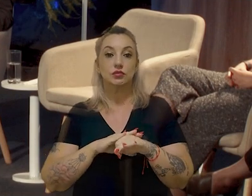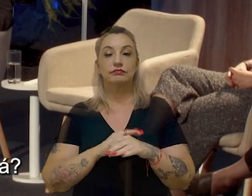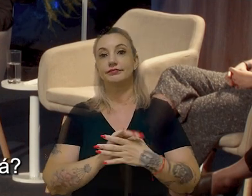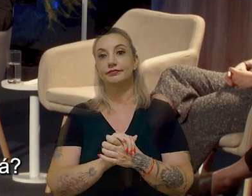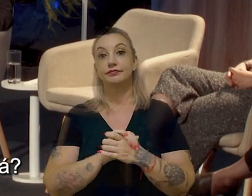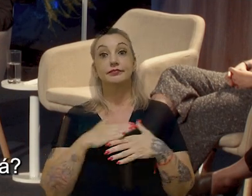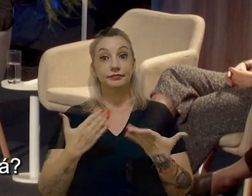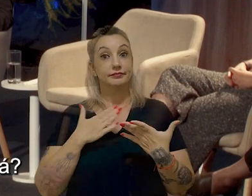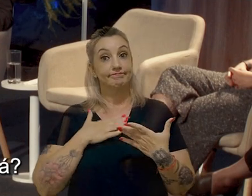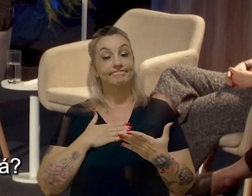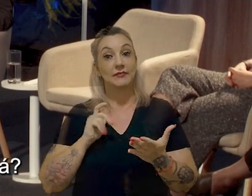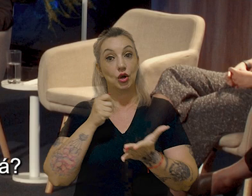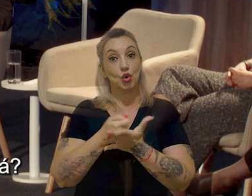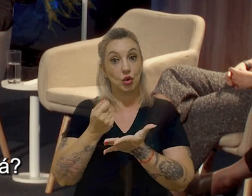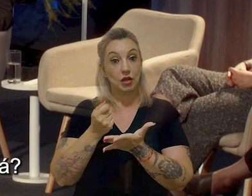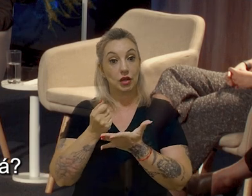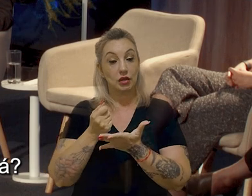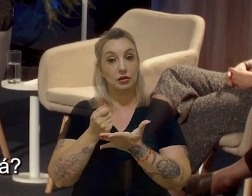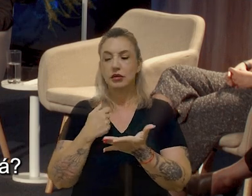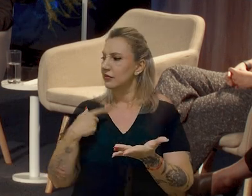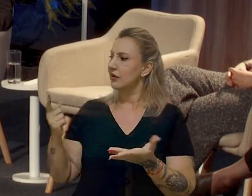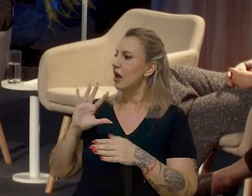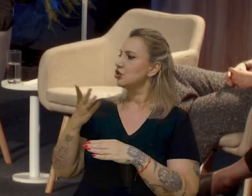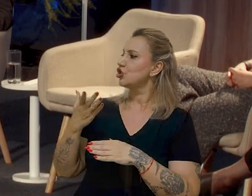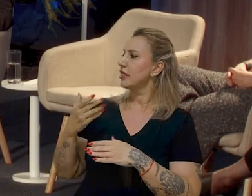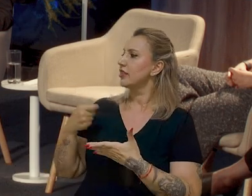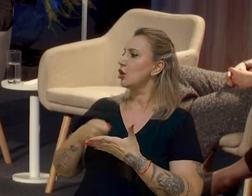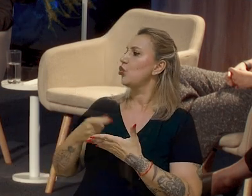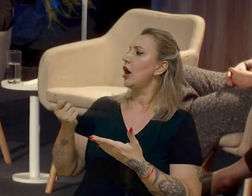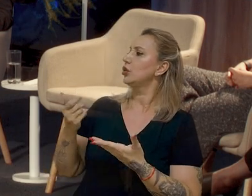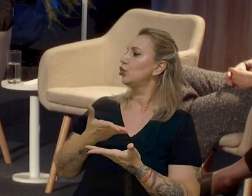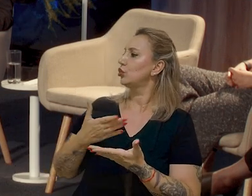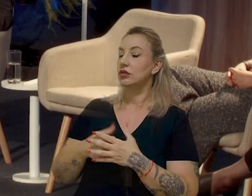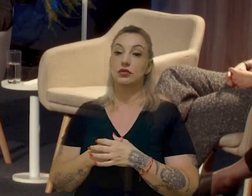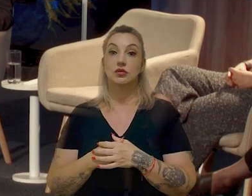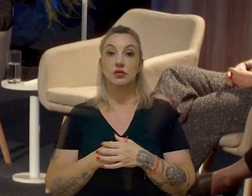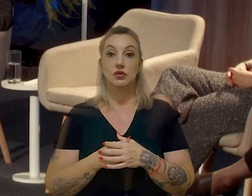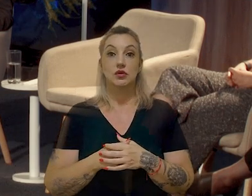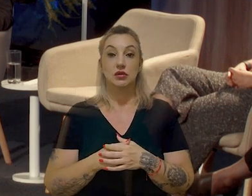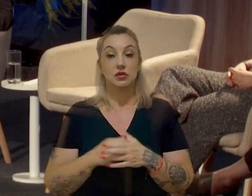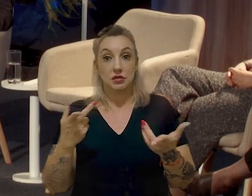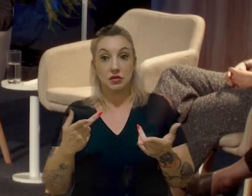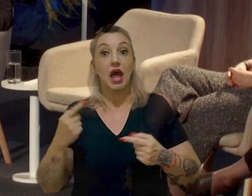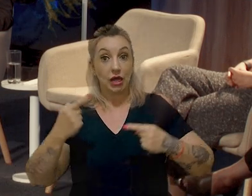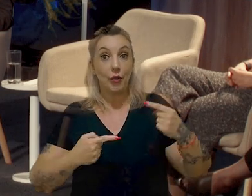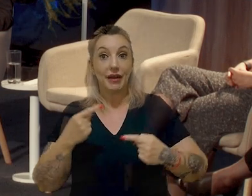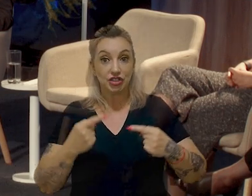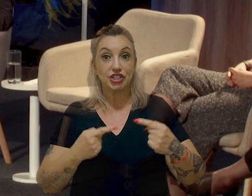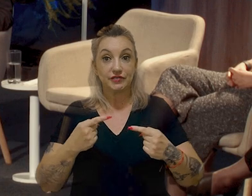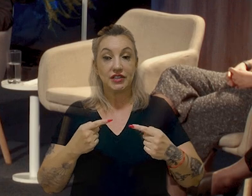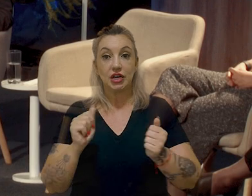conta. Mas eu estou precificando. E aí o meu acionista fala, mas vem cá, quanto que custa isso? E tem uma questão de competitividade